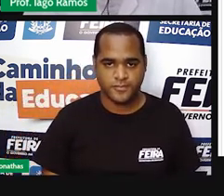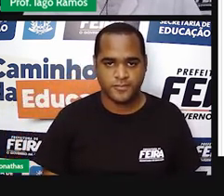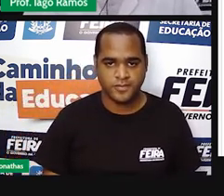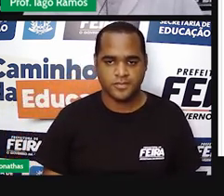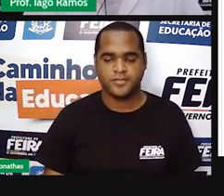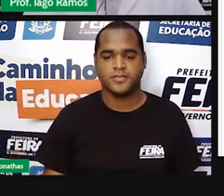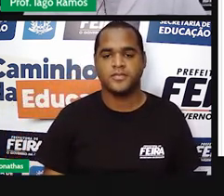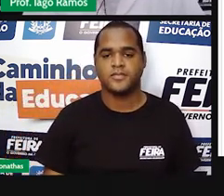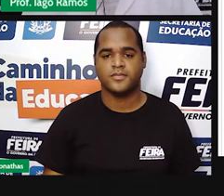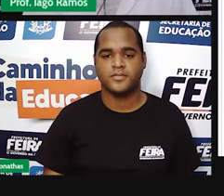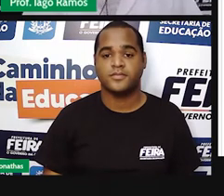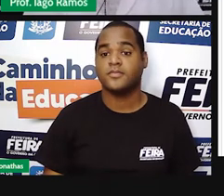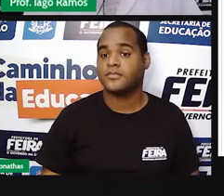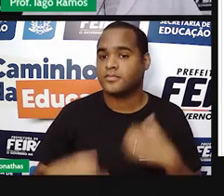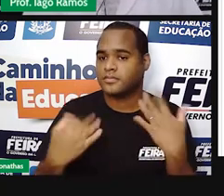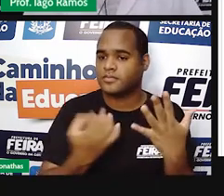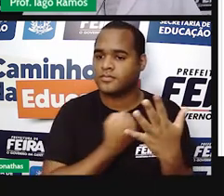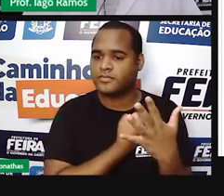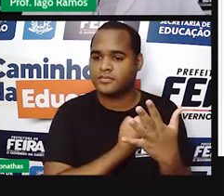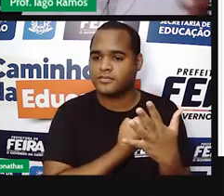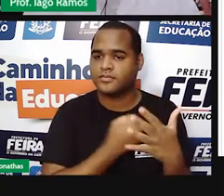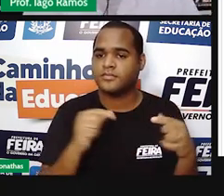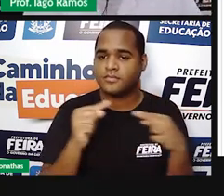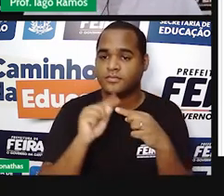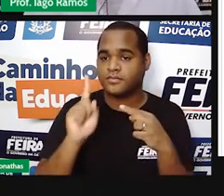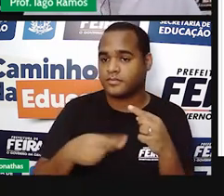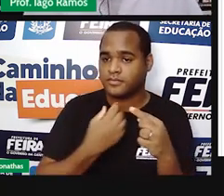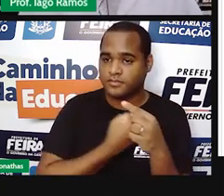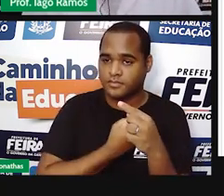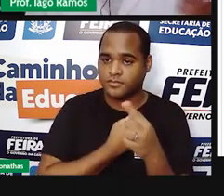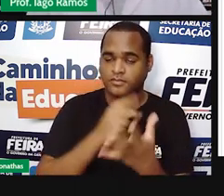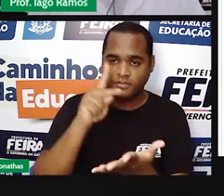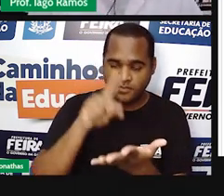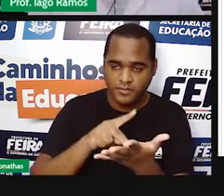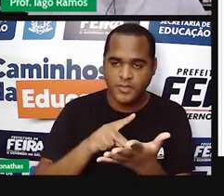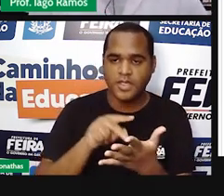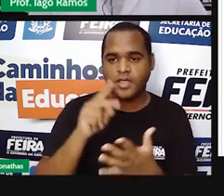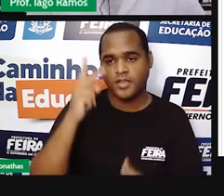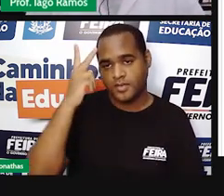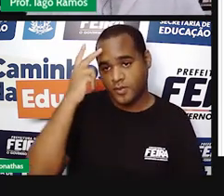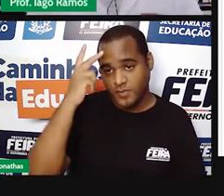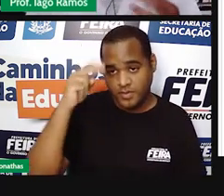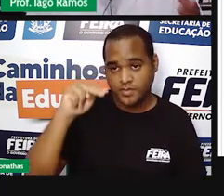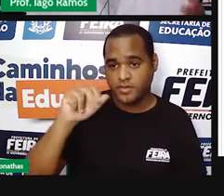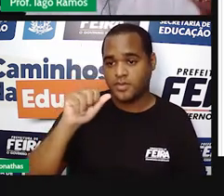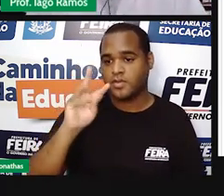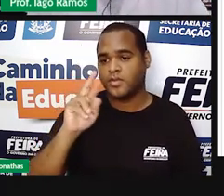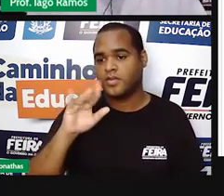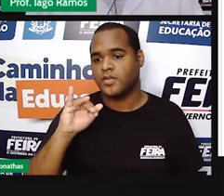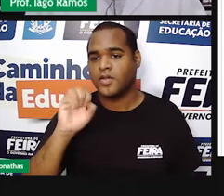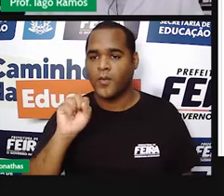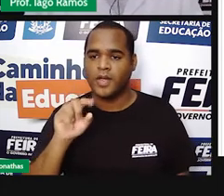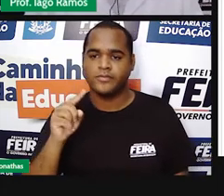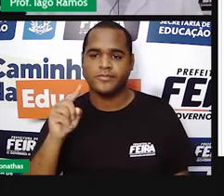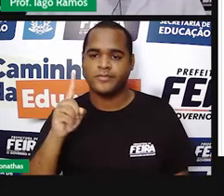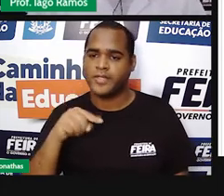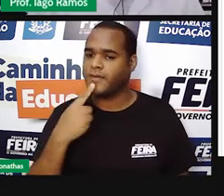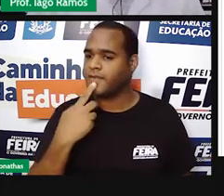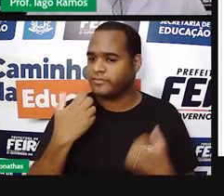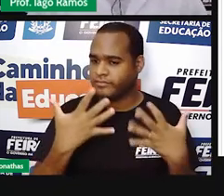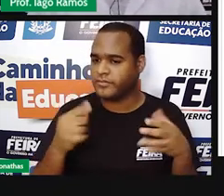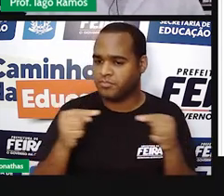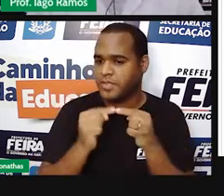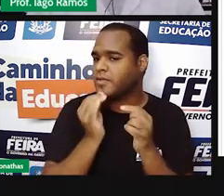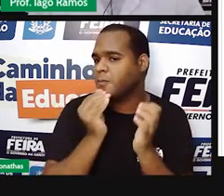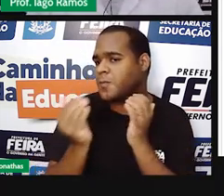Então, se o número real, se ele é natural, né? Essa é uma forma de